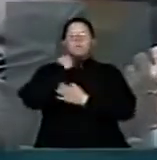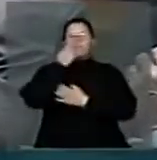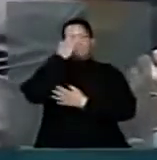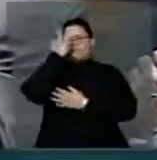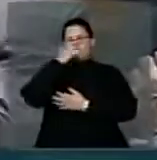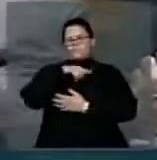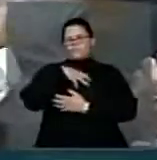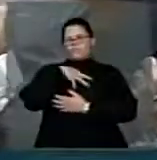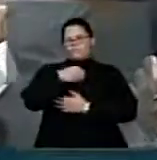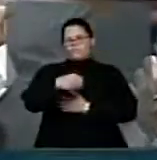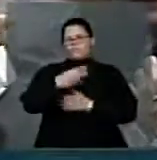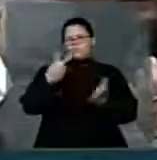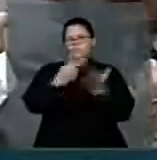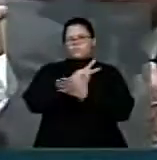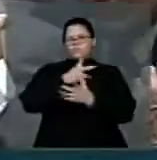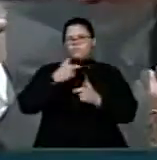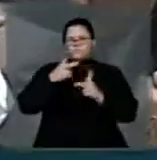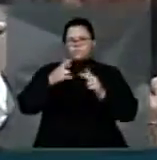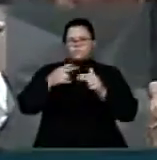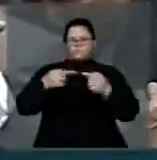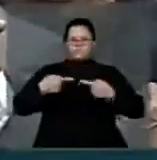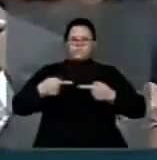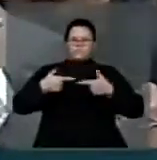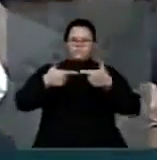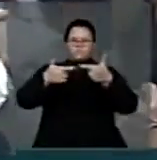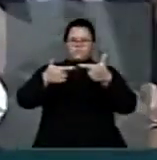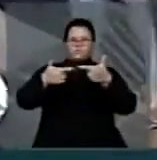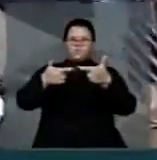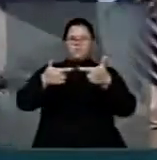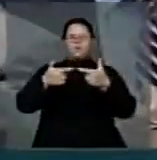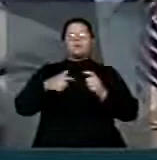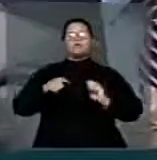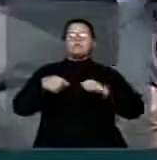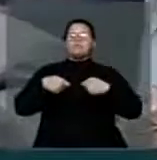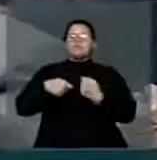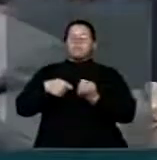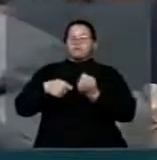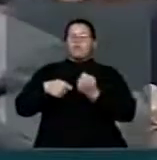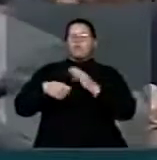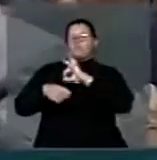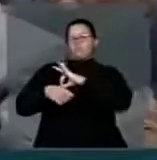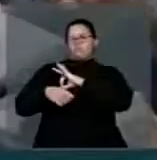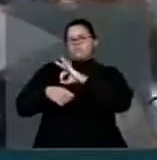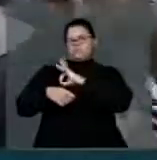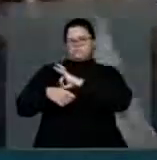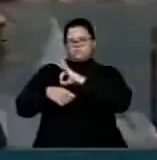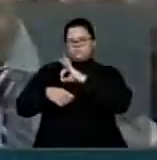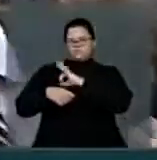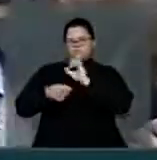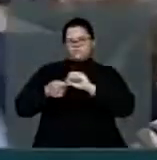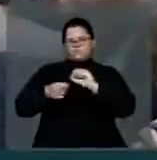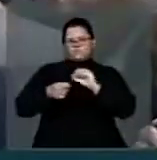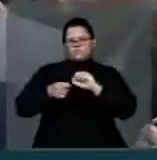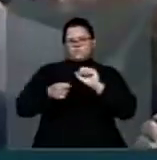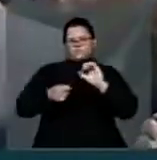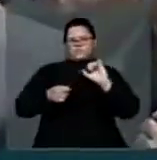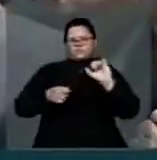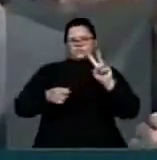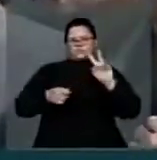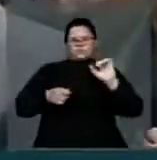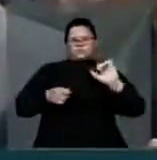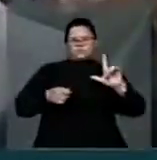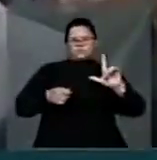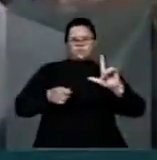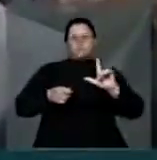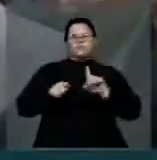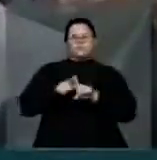país, e quem está carregando nos ombros essa guerra são os policiais militares, os policiais civis. Faça um apelo